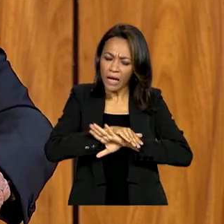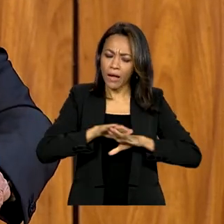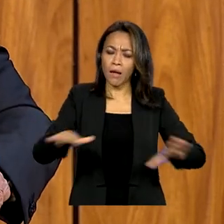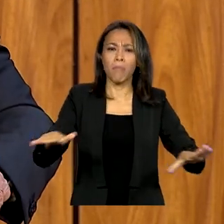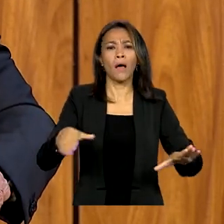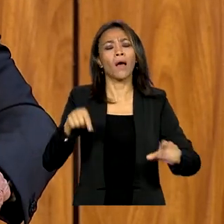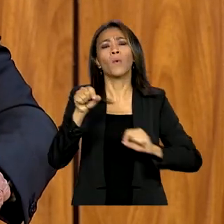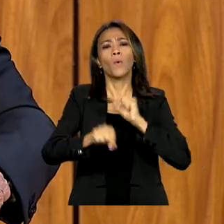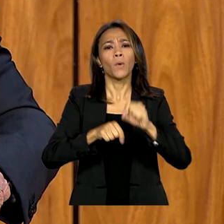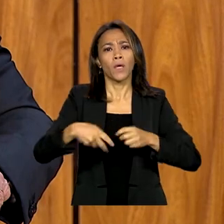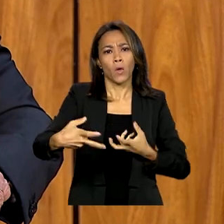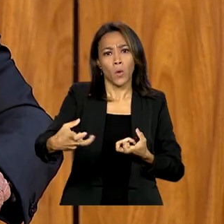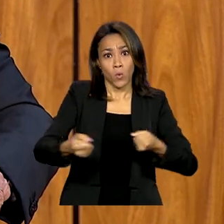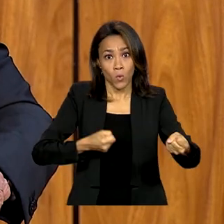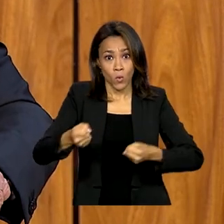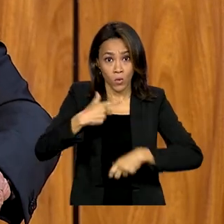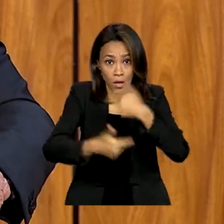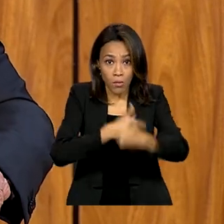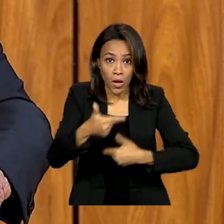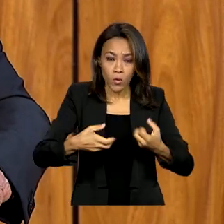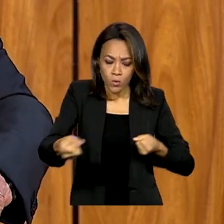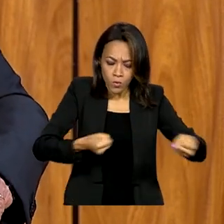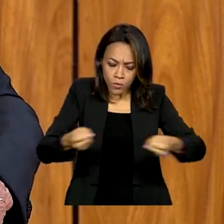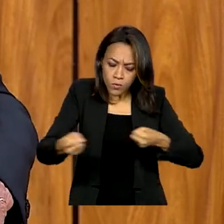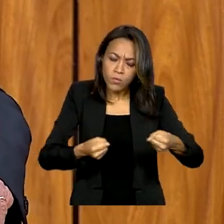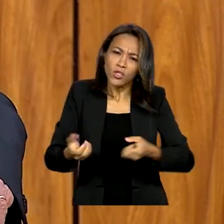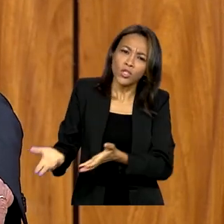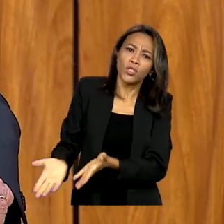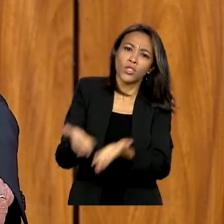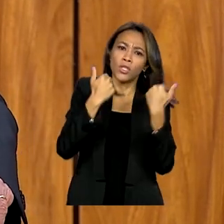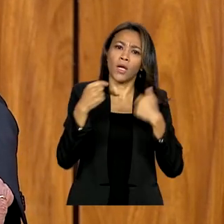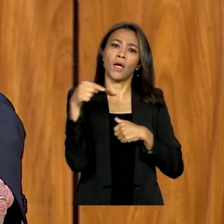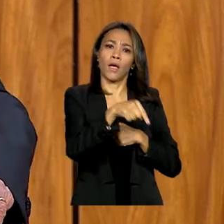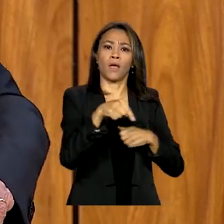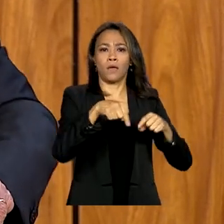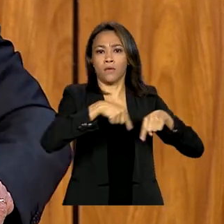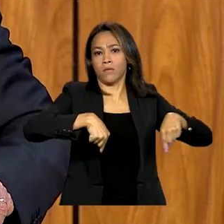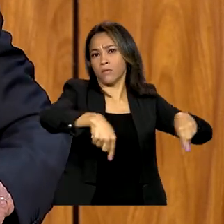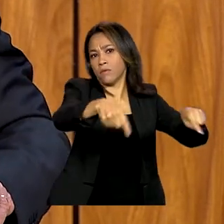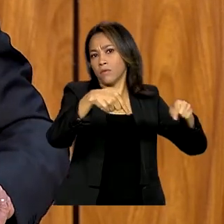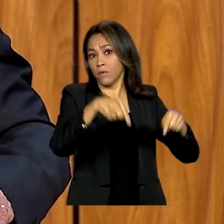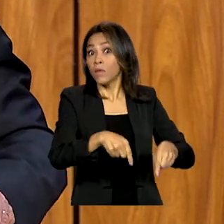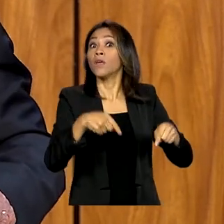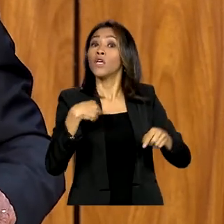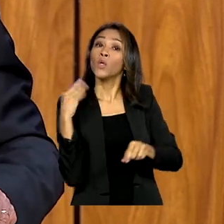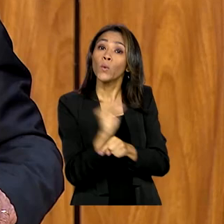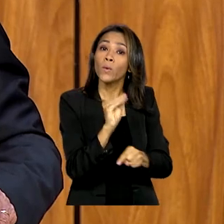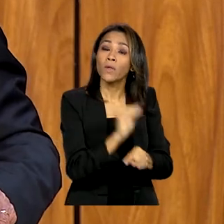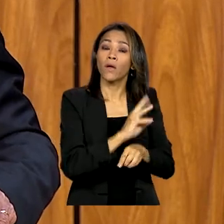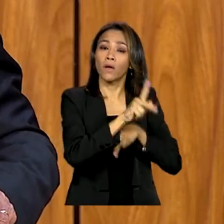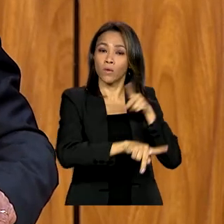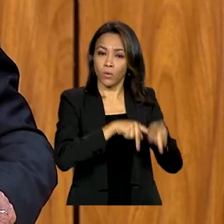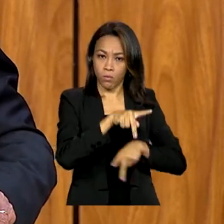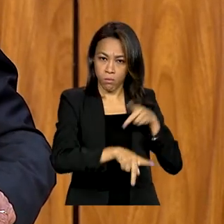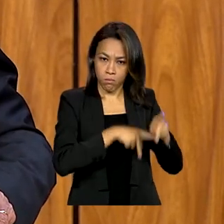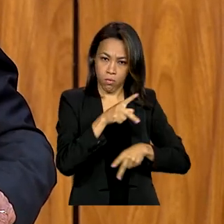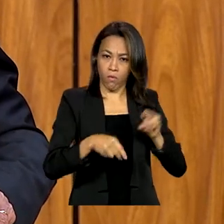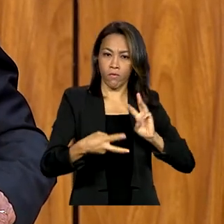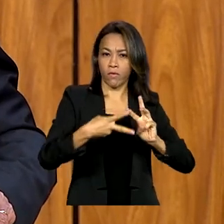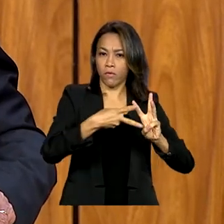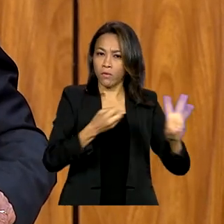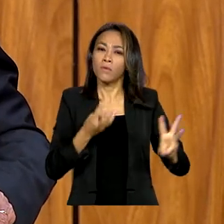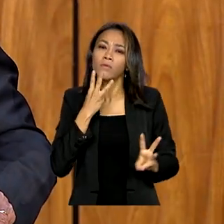ilegal, tirar os garimpeiros de lá e vamos cuidar do povo Yanomami que precisa ser tratado com respeito.